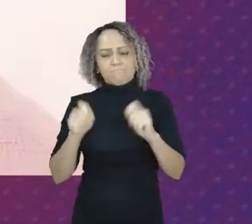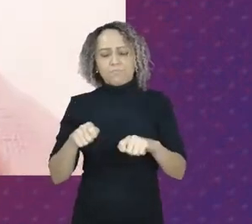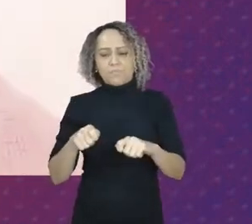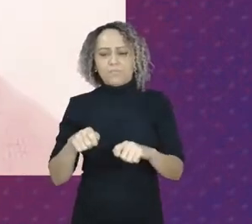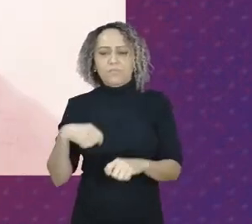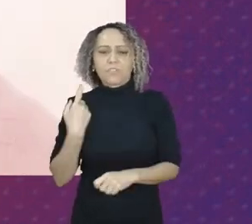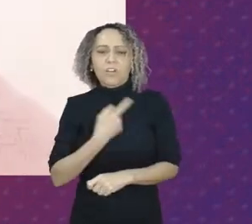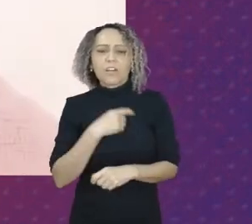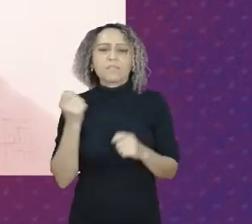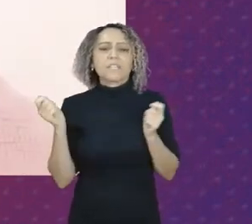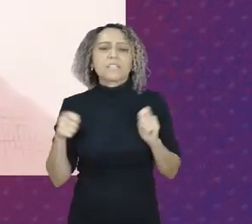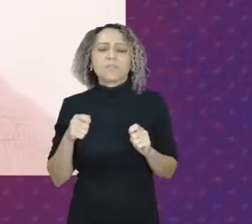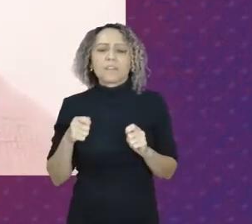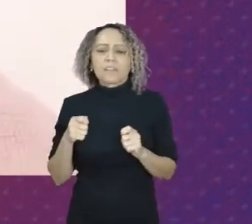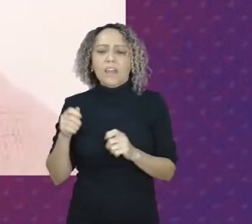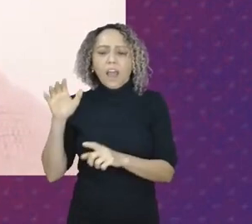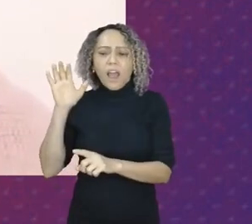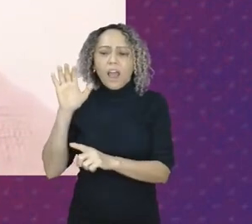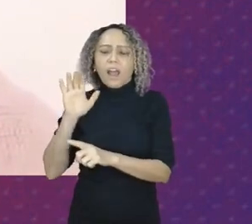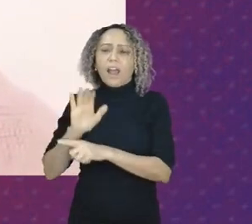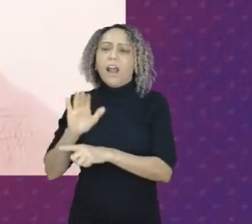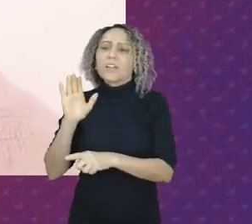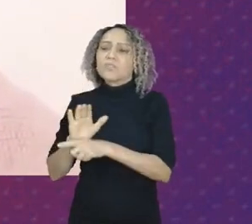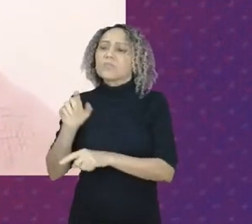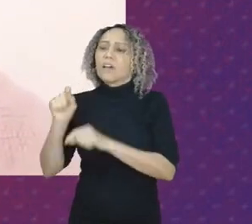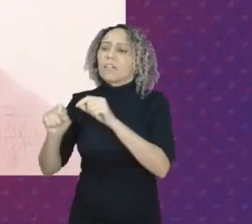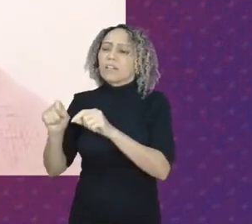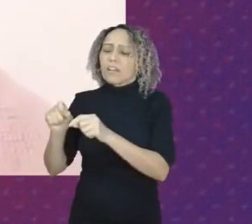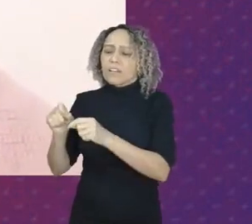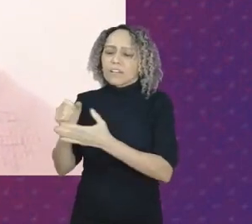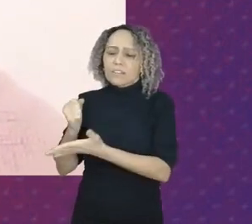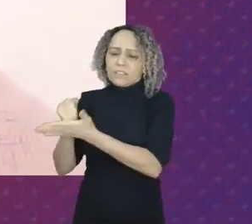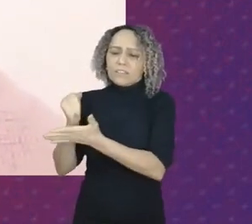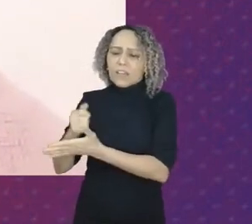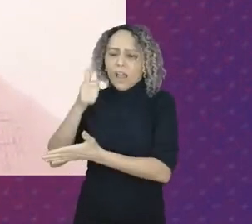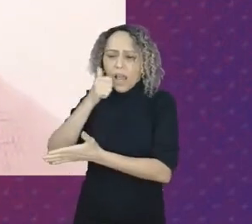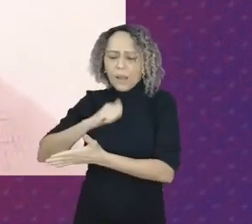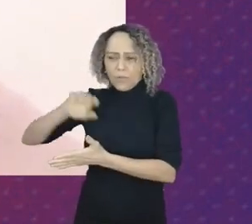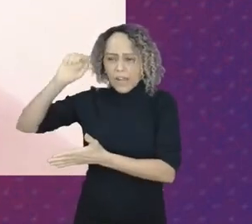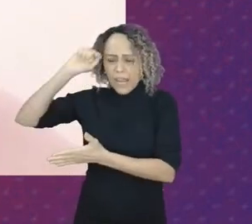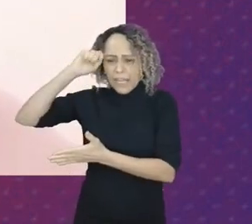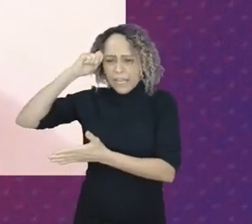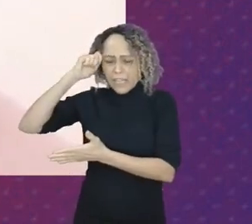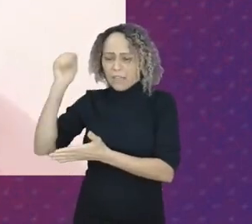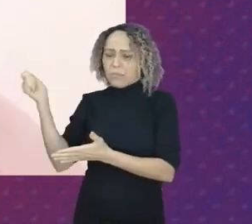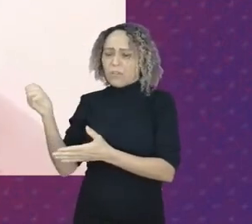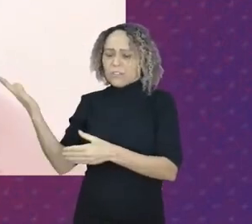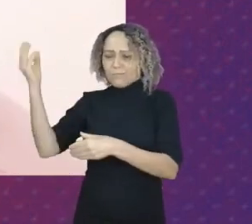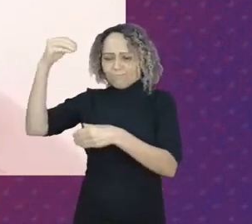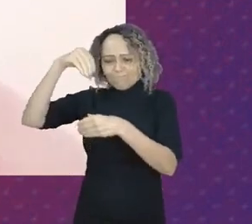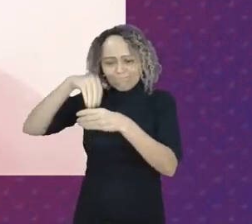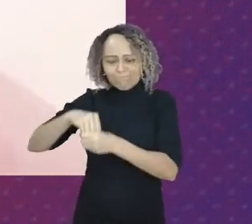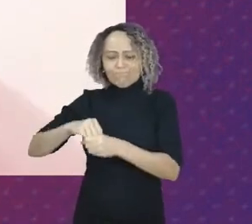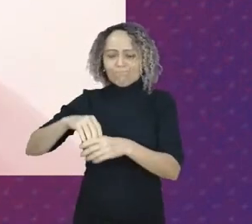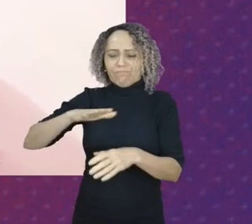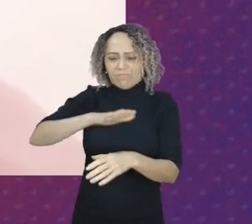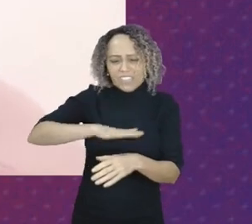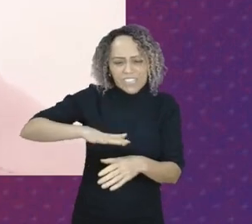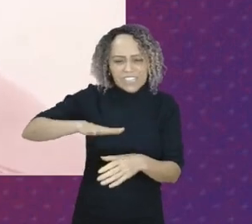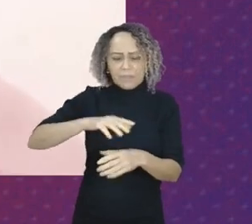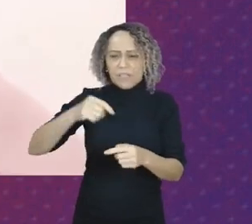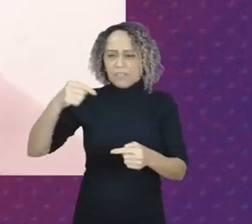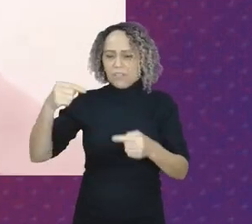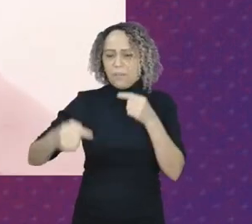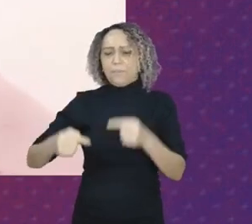contribuir com que a mulher negra se sinta pertencente a esse espaço como muitas